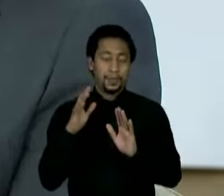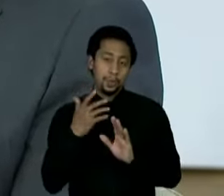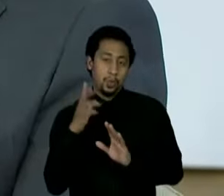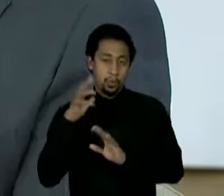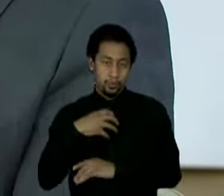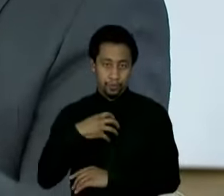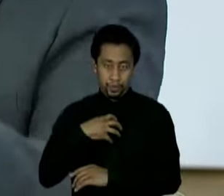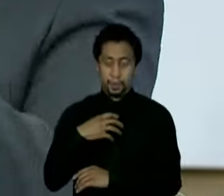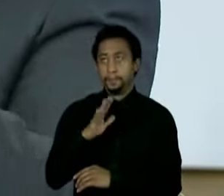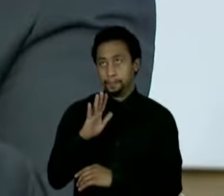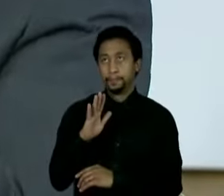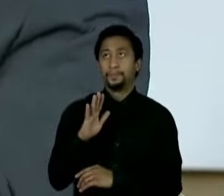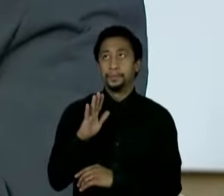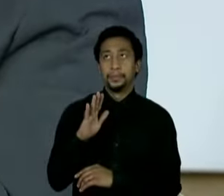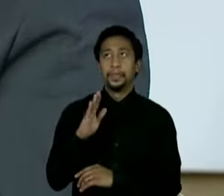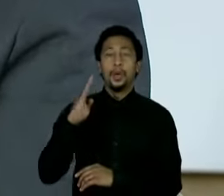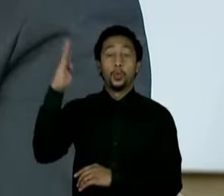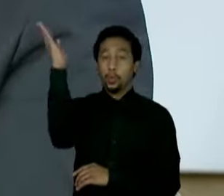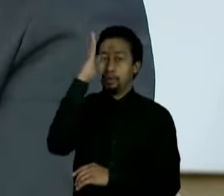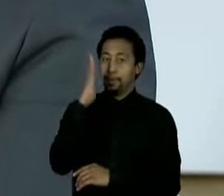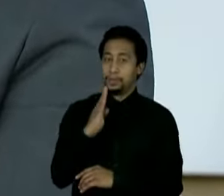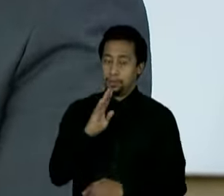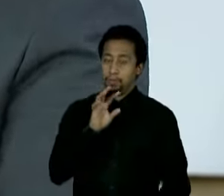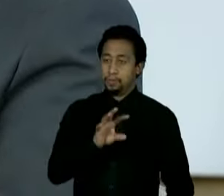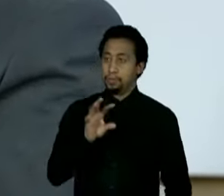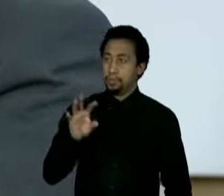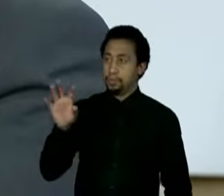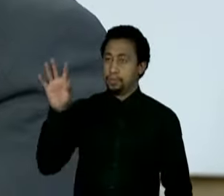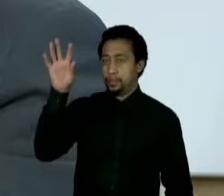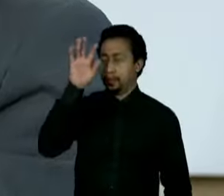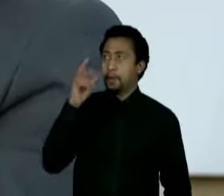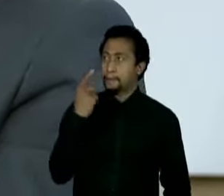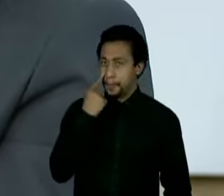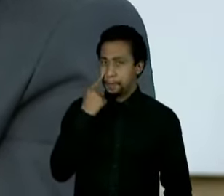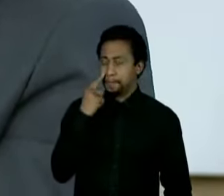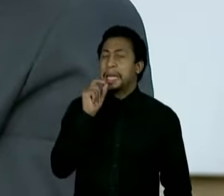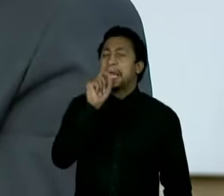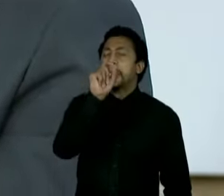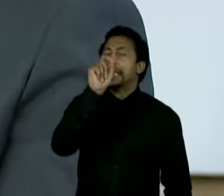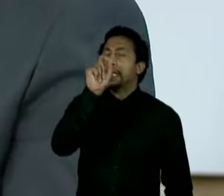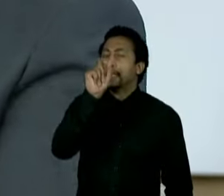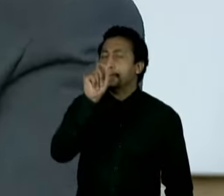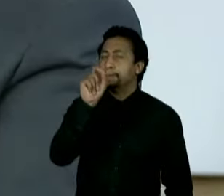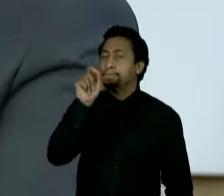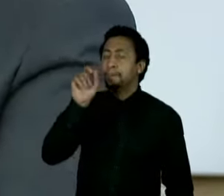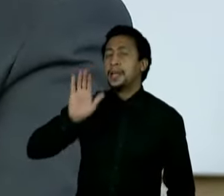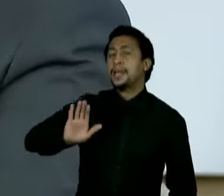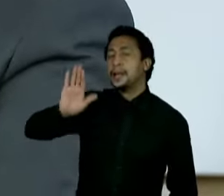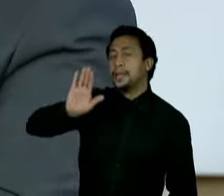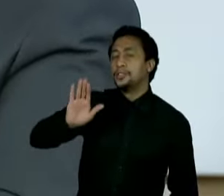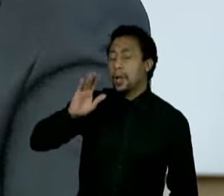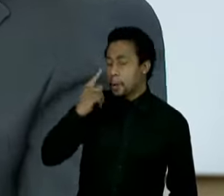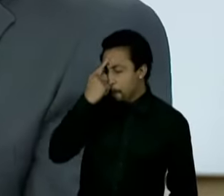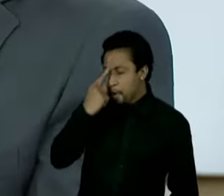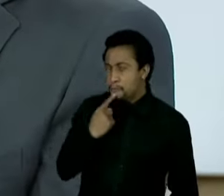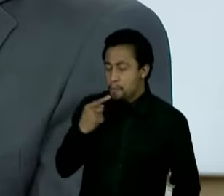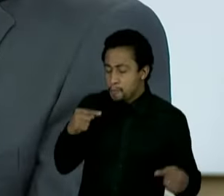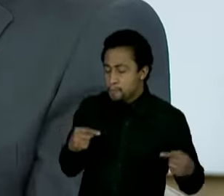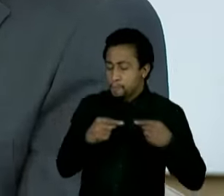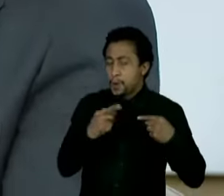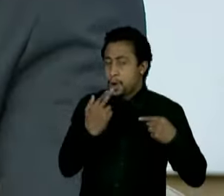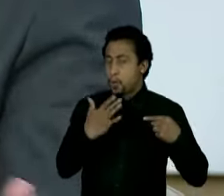Brasil alguém que fosse o meu perfil, que tivesse 20% das pesquisas, ele seria ou não seria muito